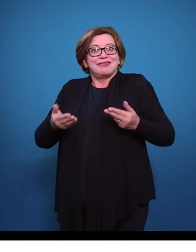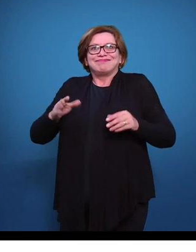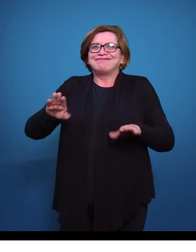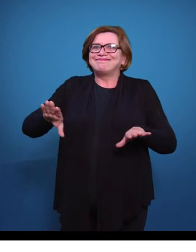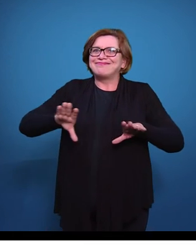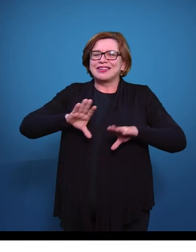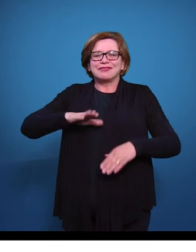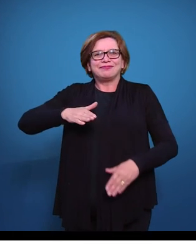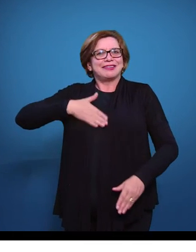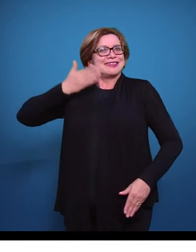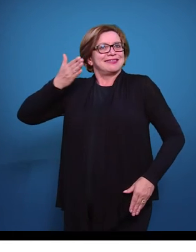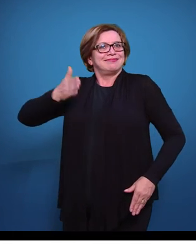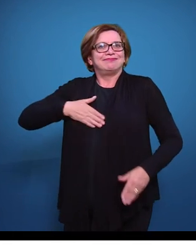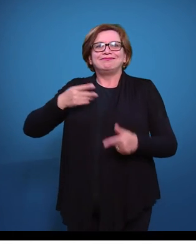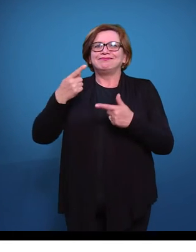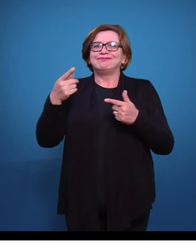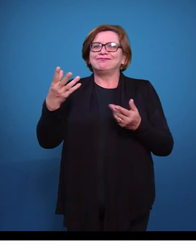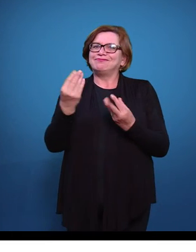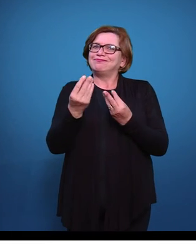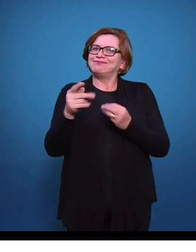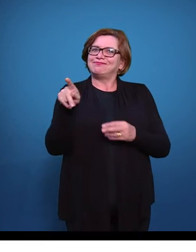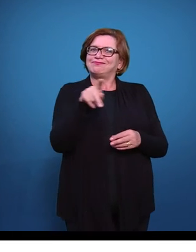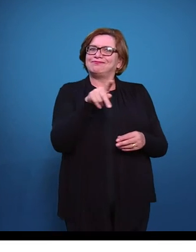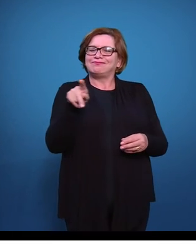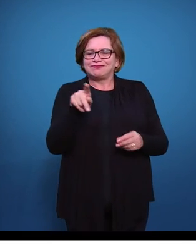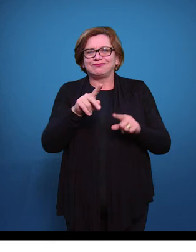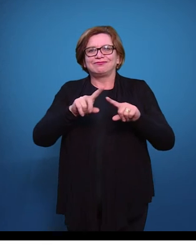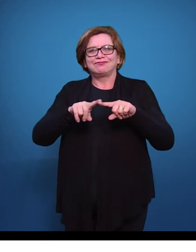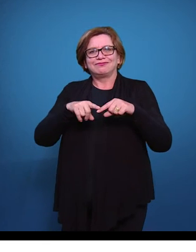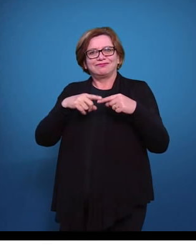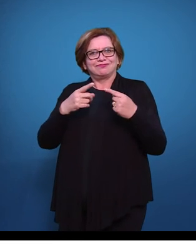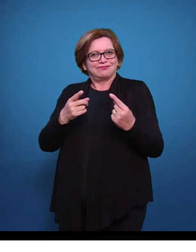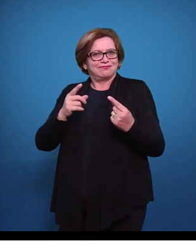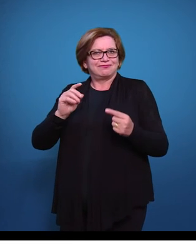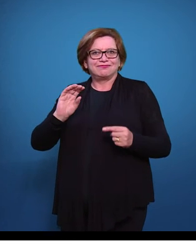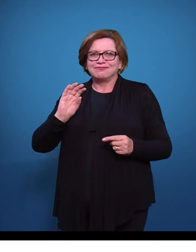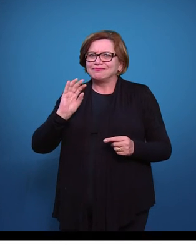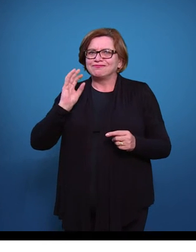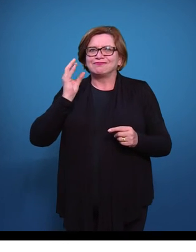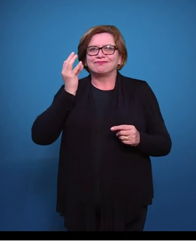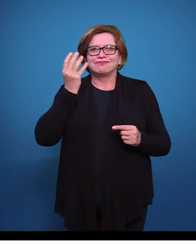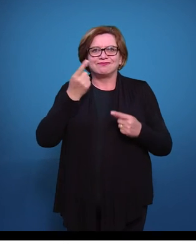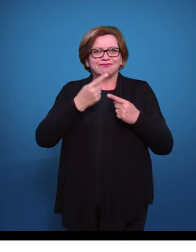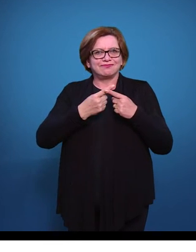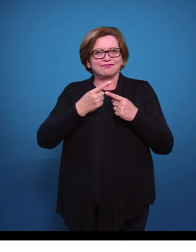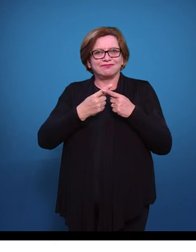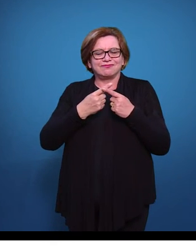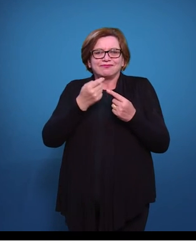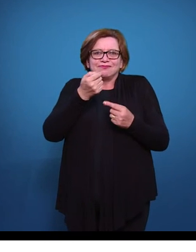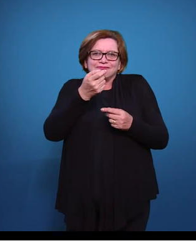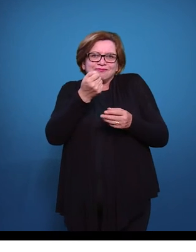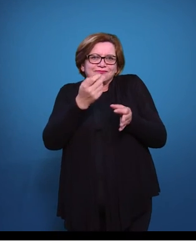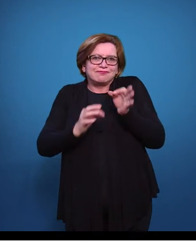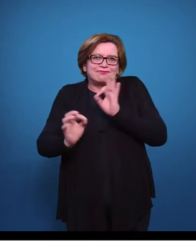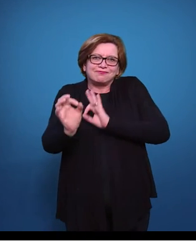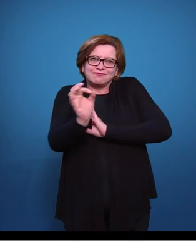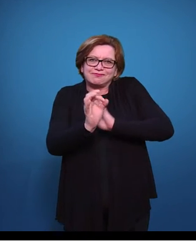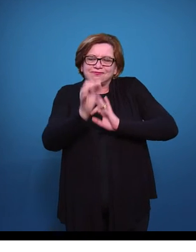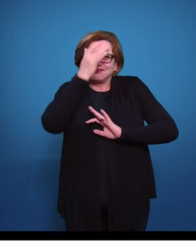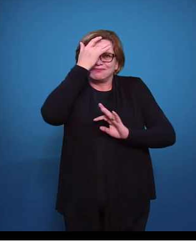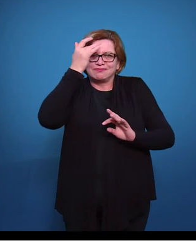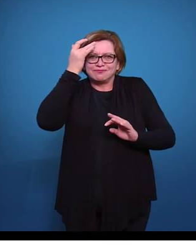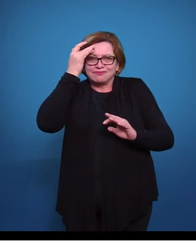otimismo por parte de muitos educadores. No entanto, acabou não fazendo jus pelo pouco preparo daqueles que estavam